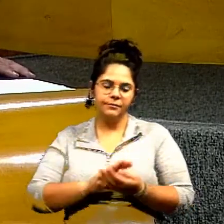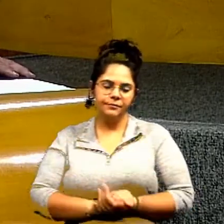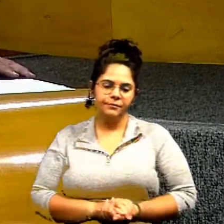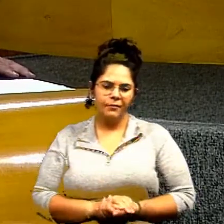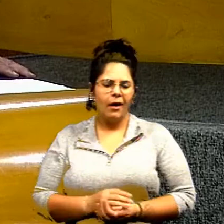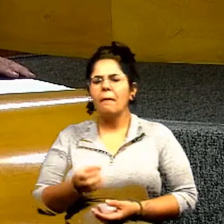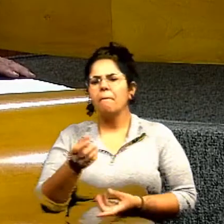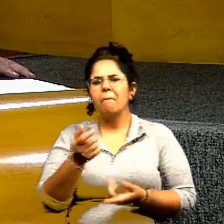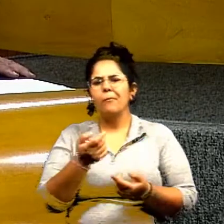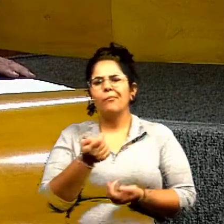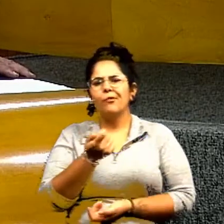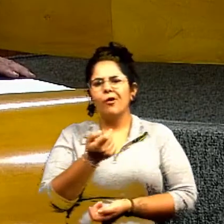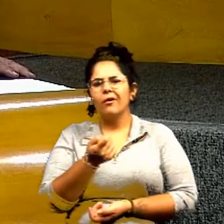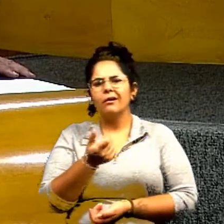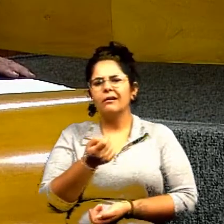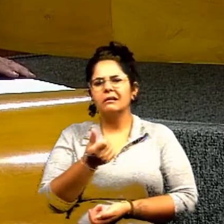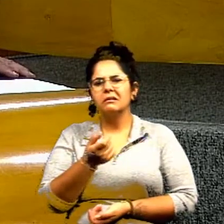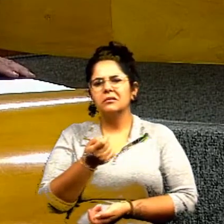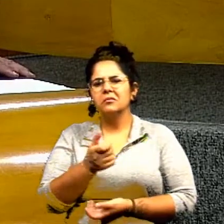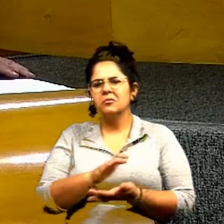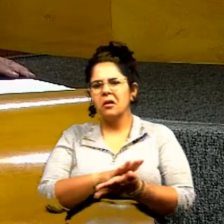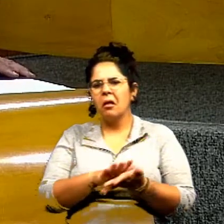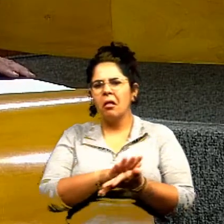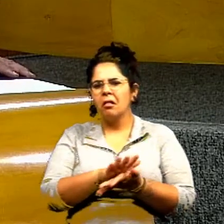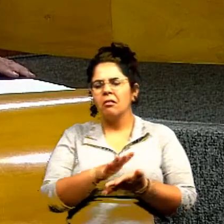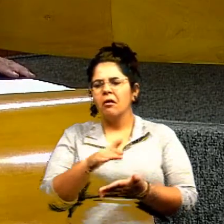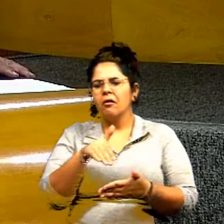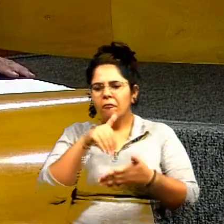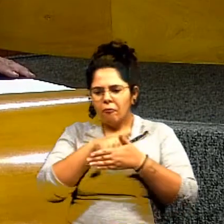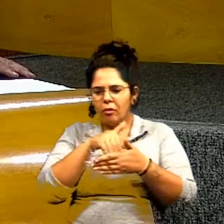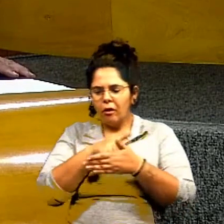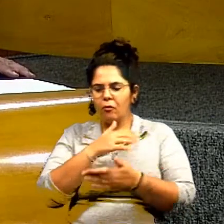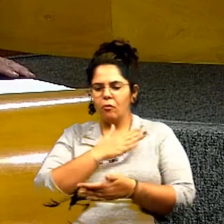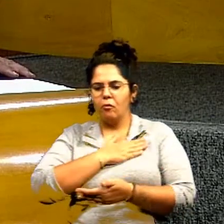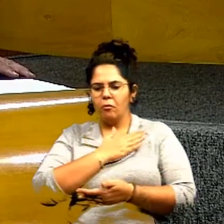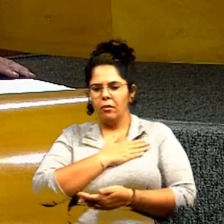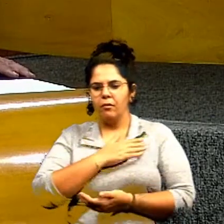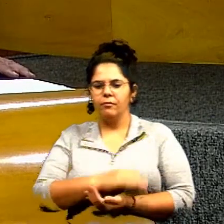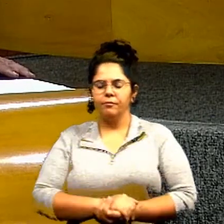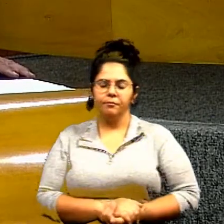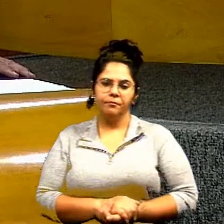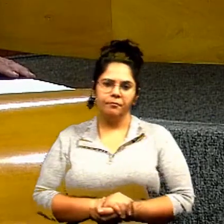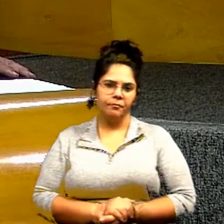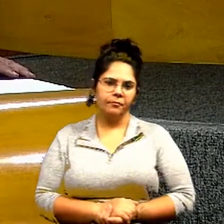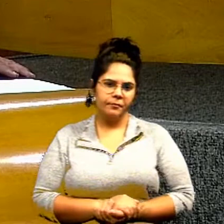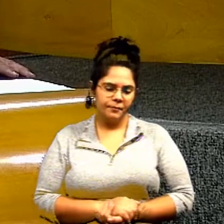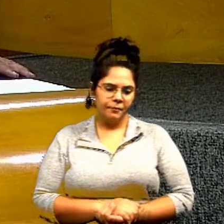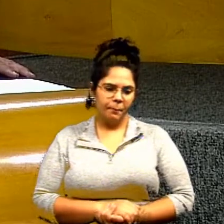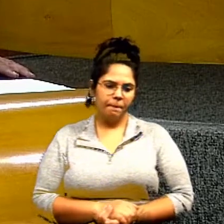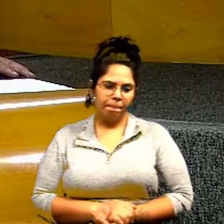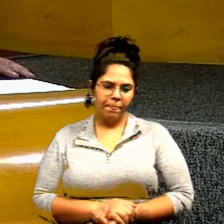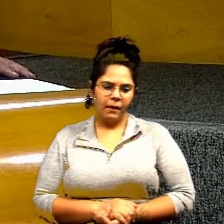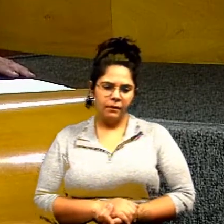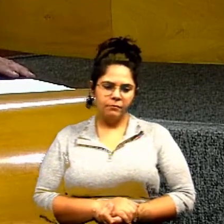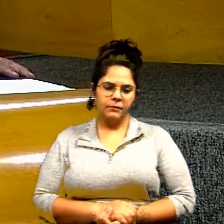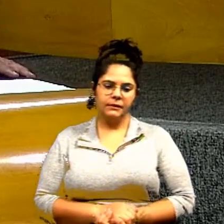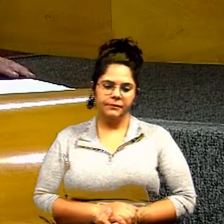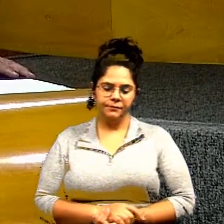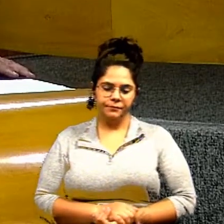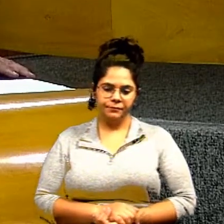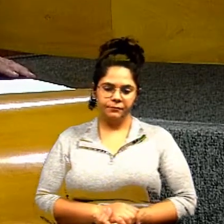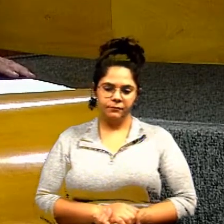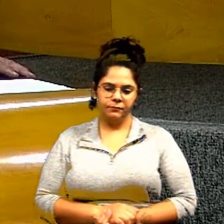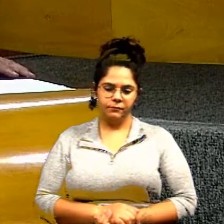foram poucos que votaram comigo. mas aí a separação do joio e trigo não é a